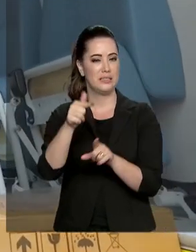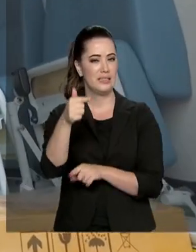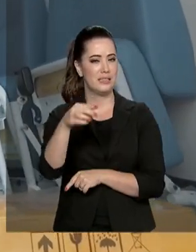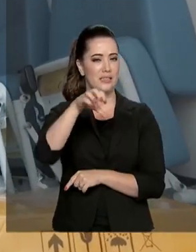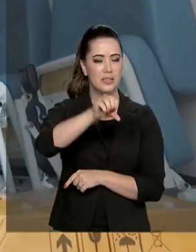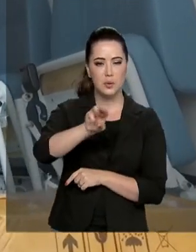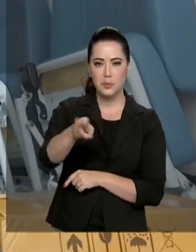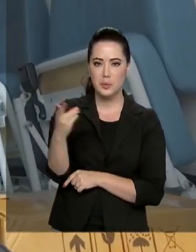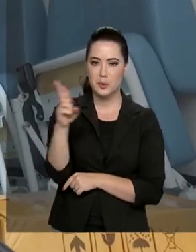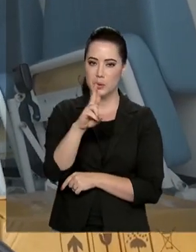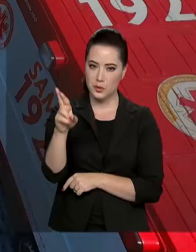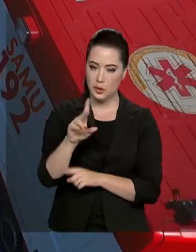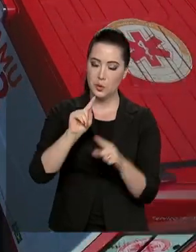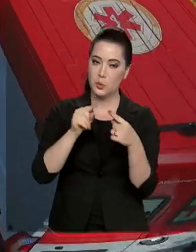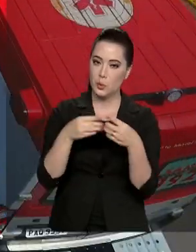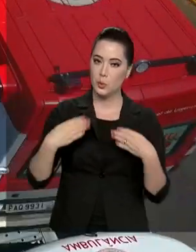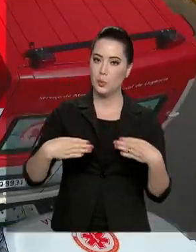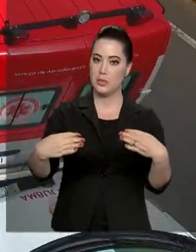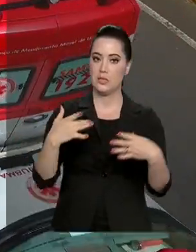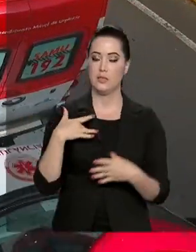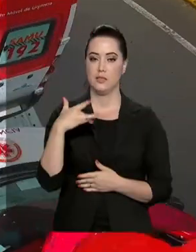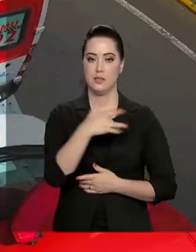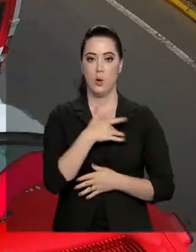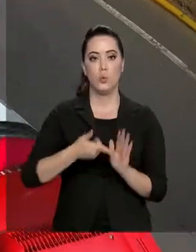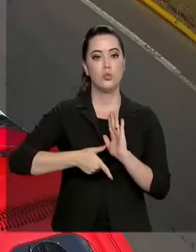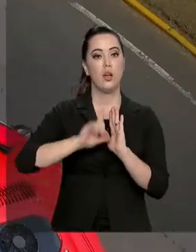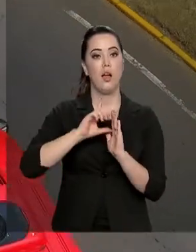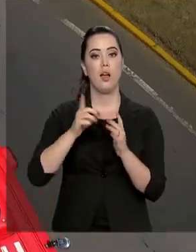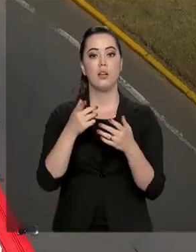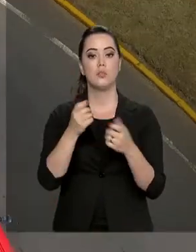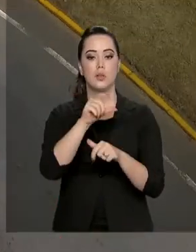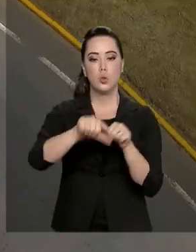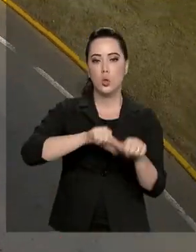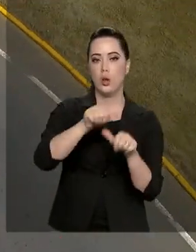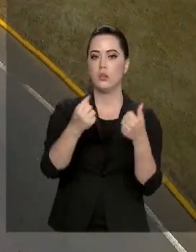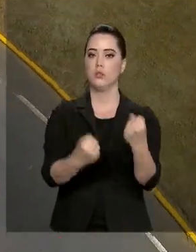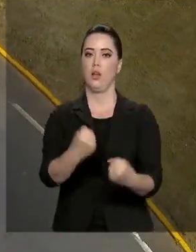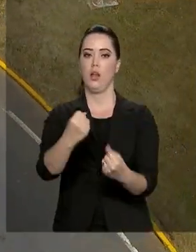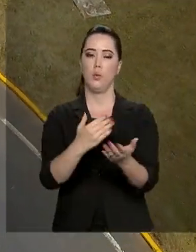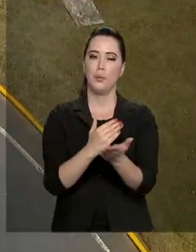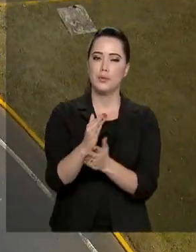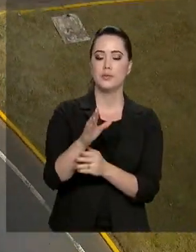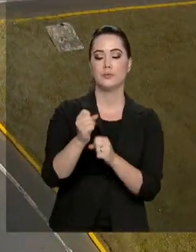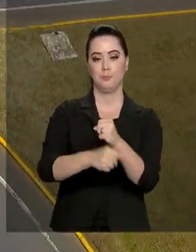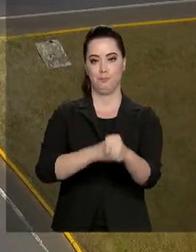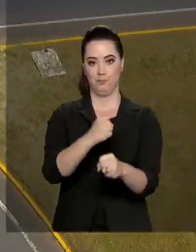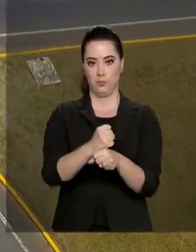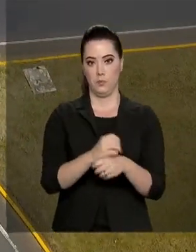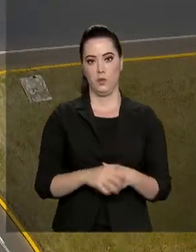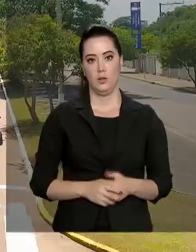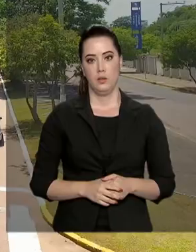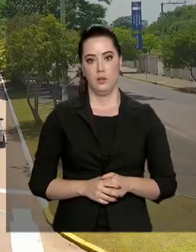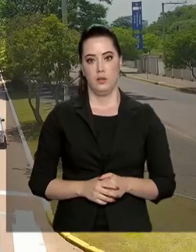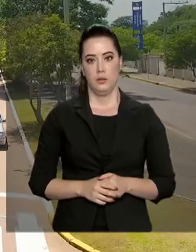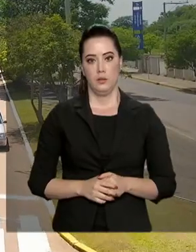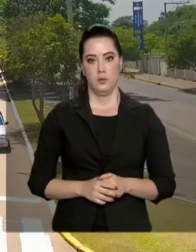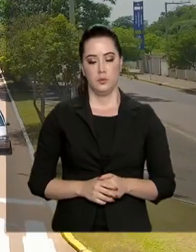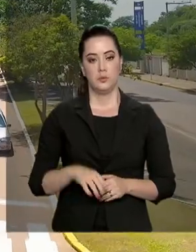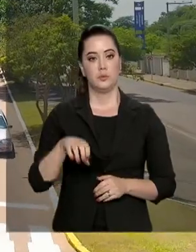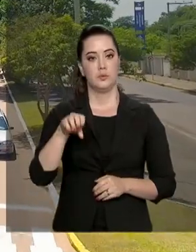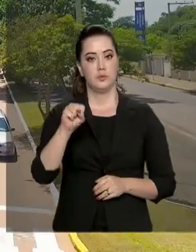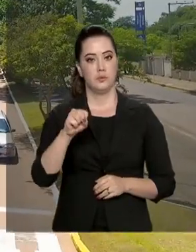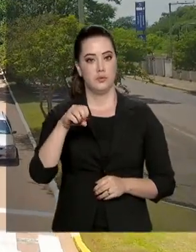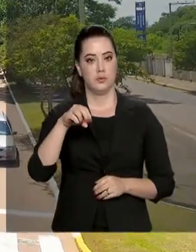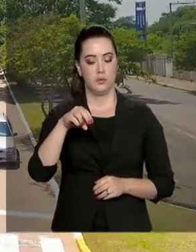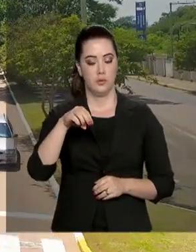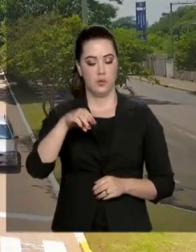segundo o Ministério da Saúde. E antecipa a renovação da frota que só começaria no ano que vem. O SAMU,